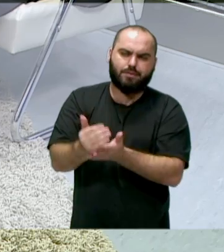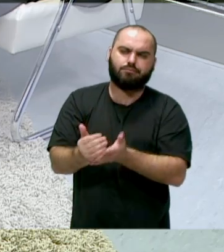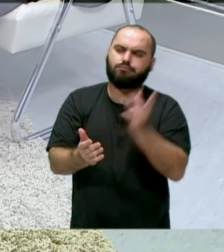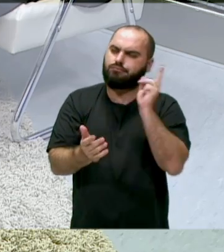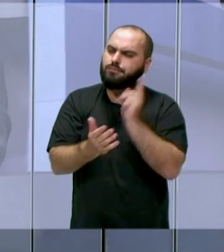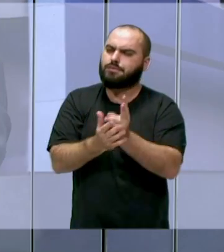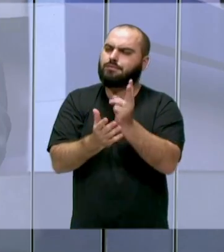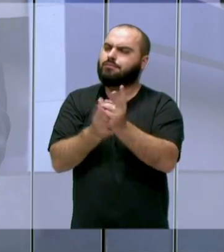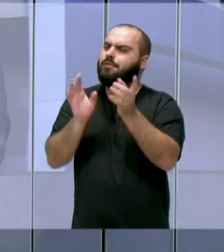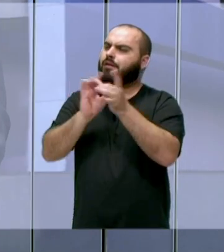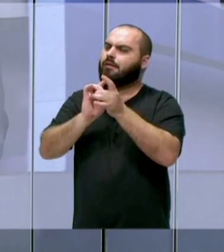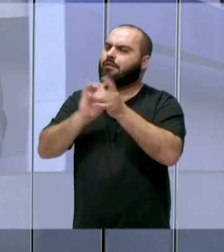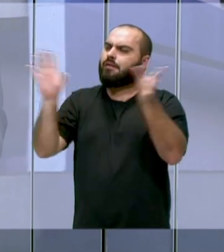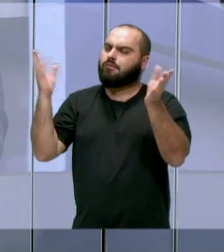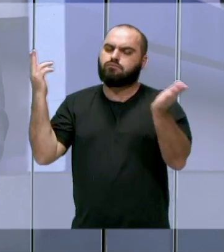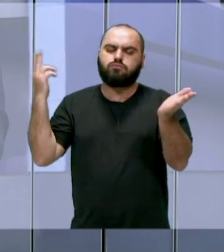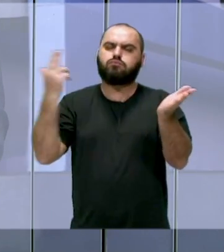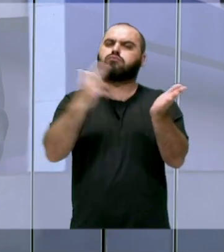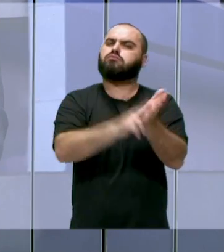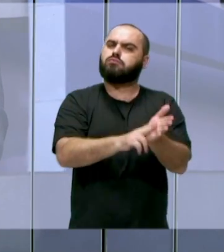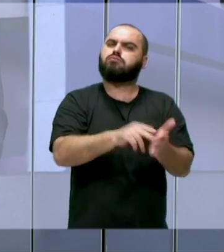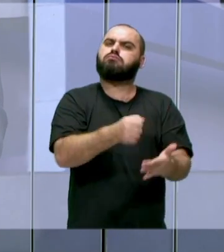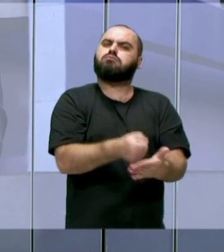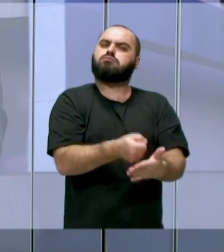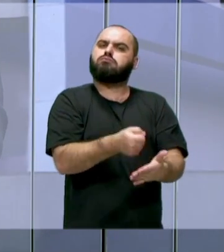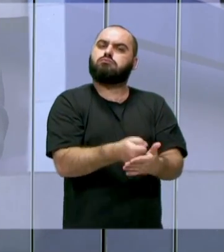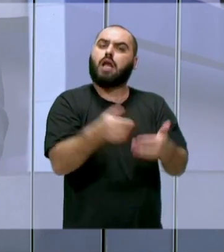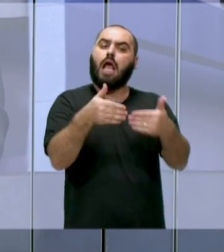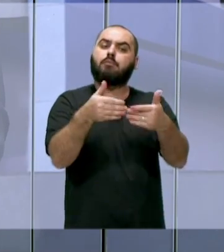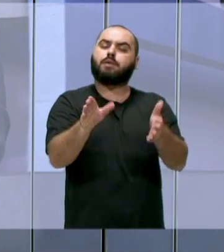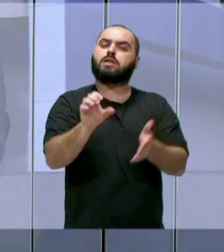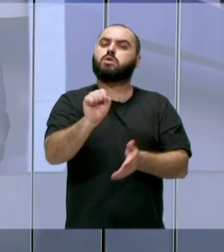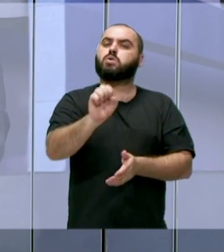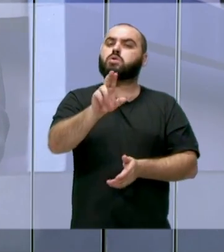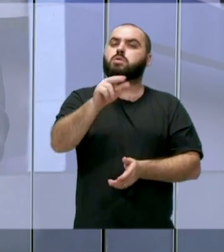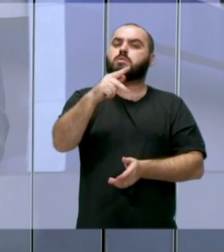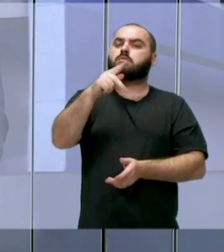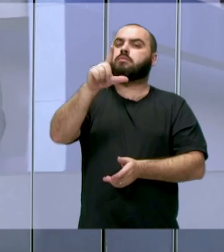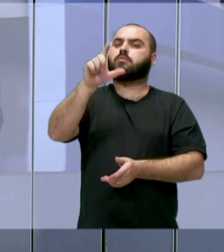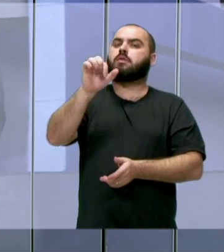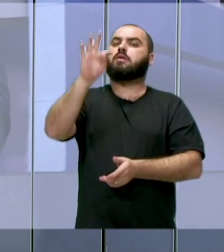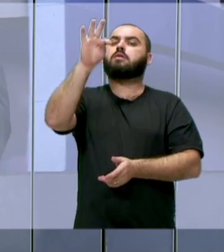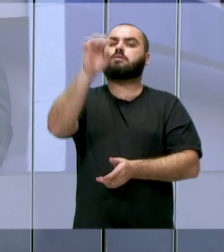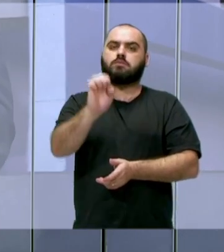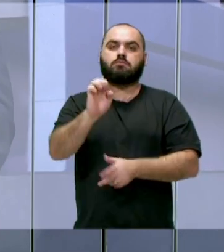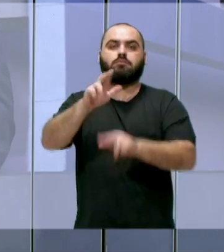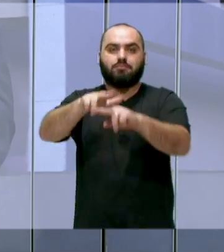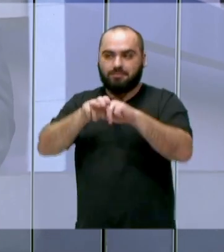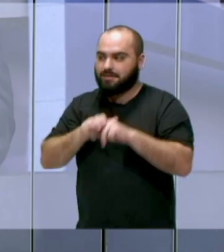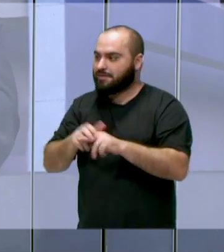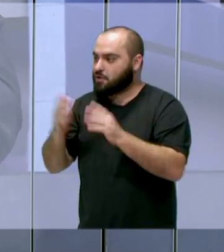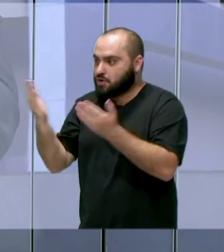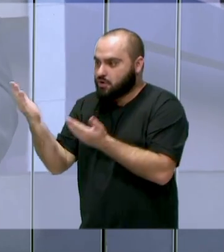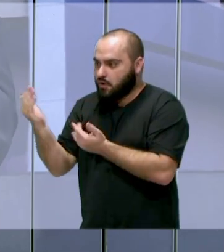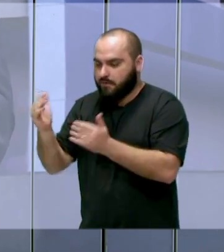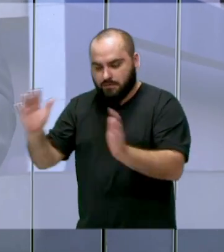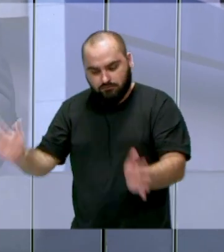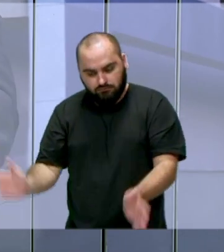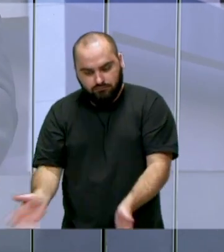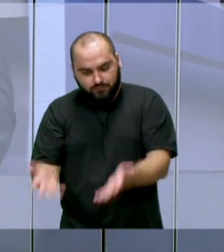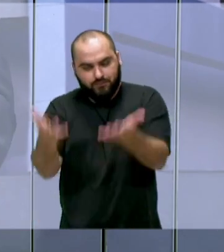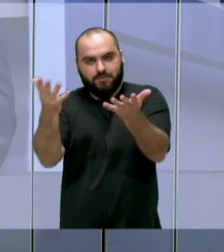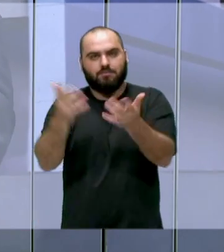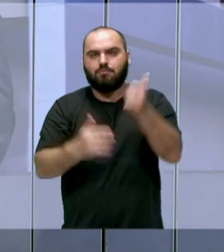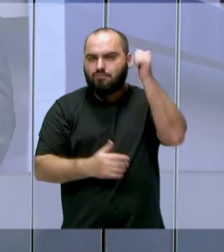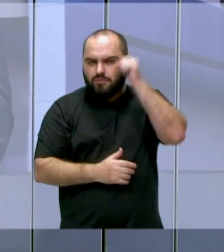deixou as portas abertas e assumiu esse compromisso de abrir para os suplentes, de dar essa oportunidade, então isso incentiva não só os jovens,